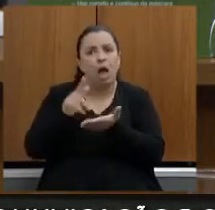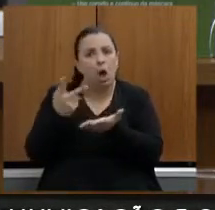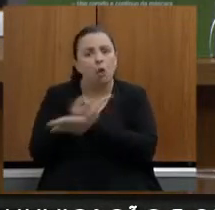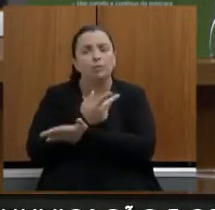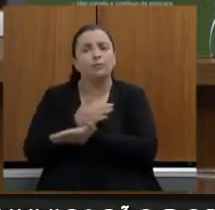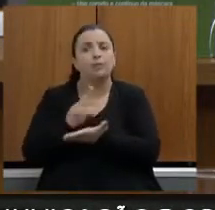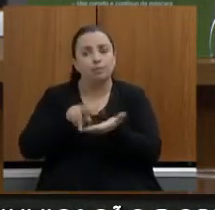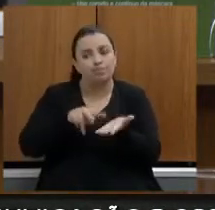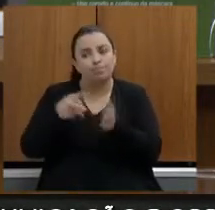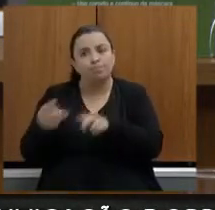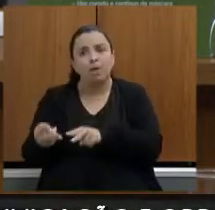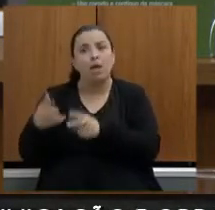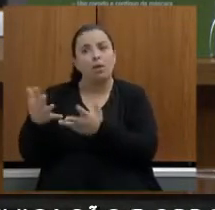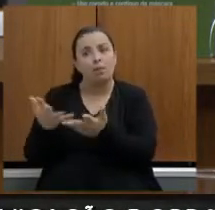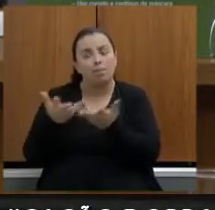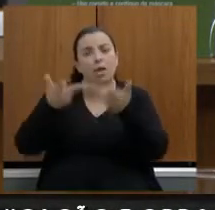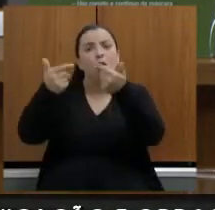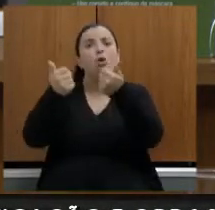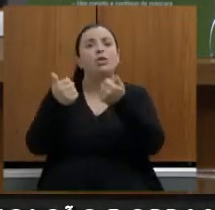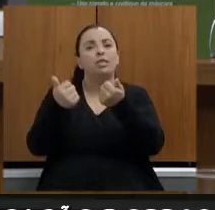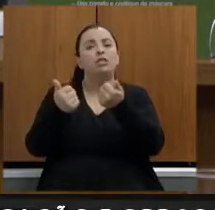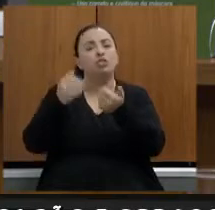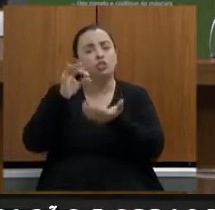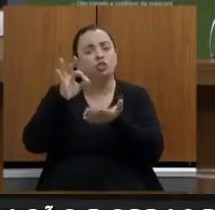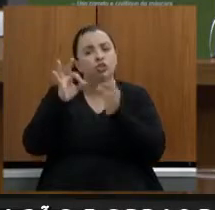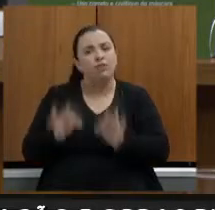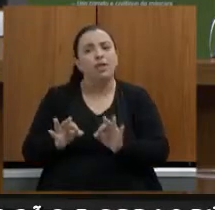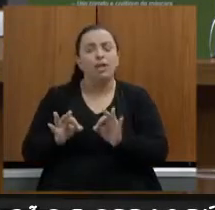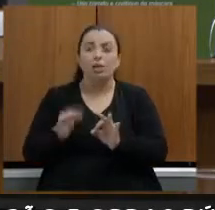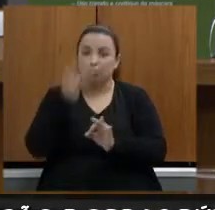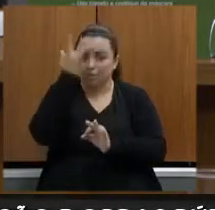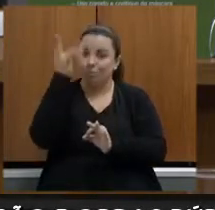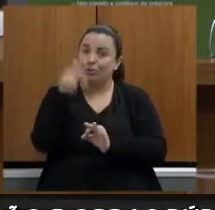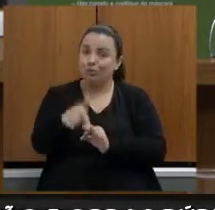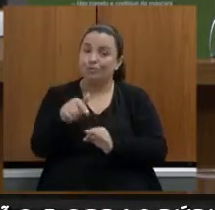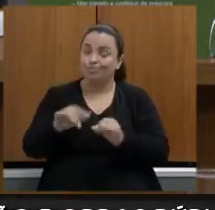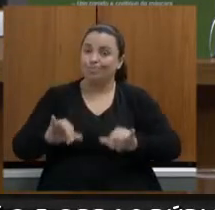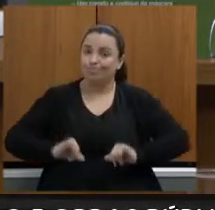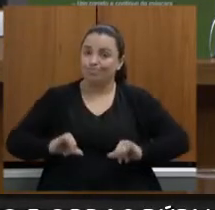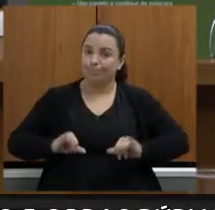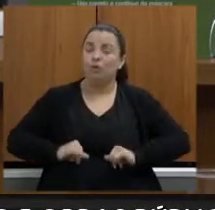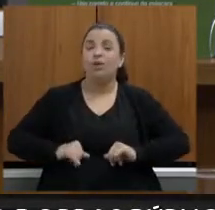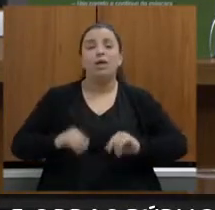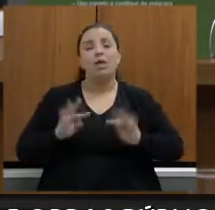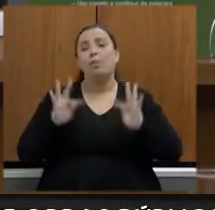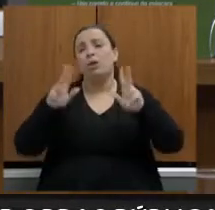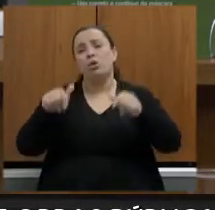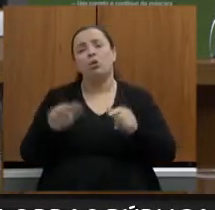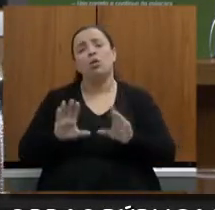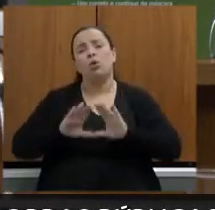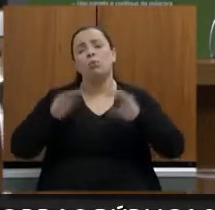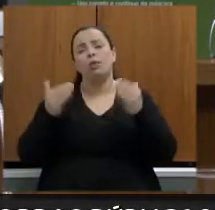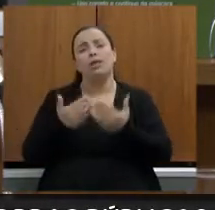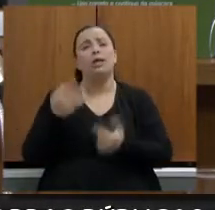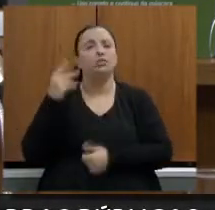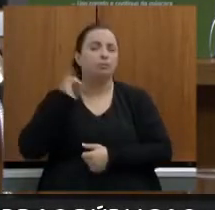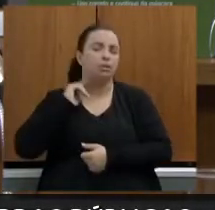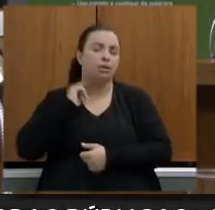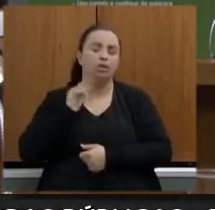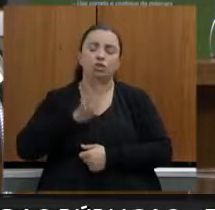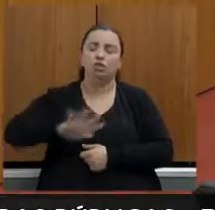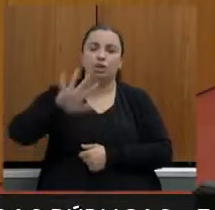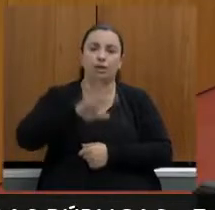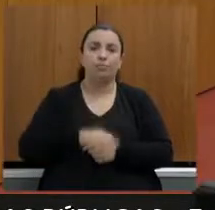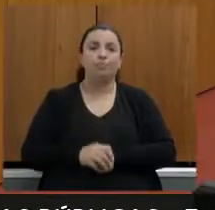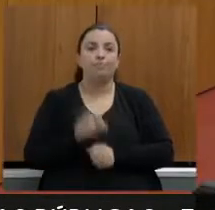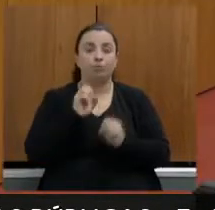melhorias de fato para as pessoas atingidas e para a comunidade mineira em geral obrigado ok agradecemos